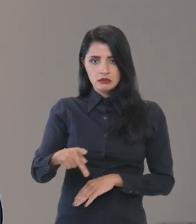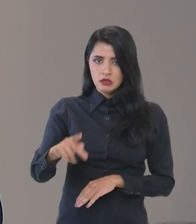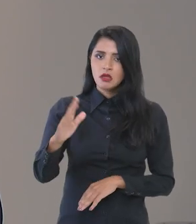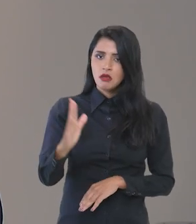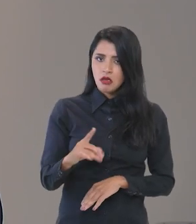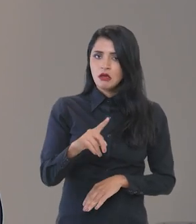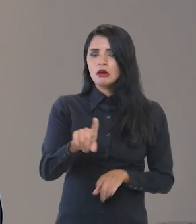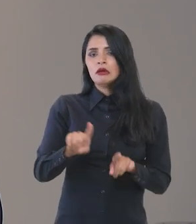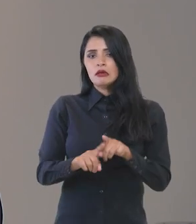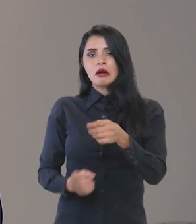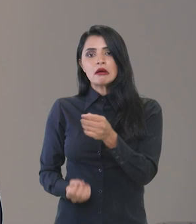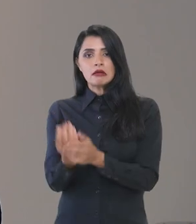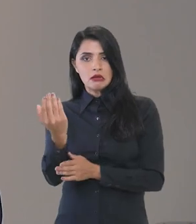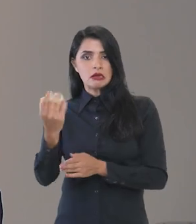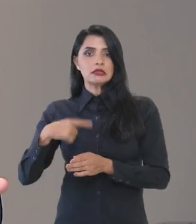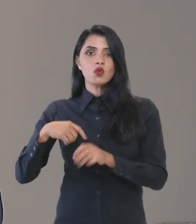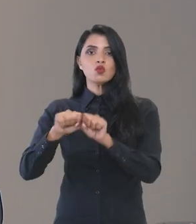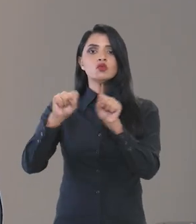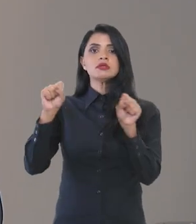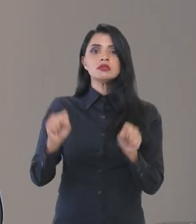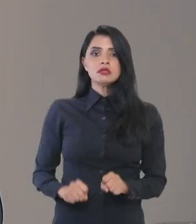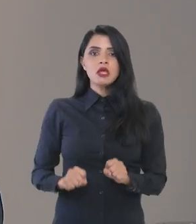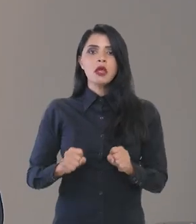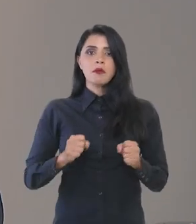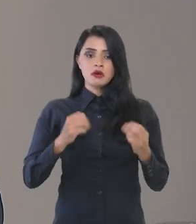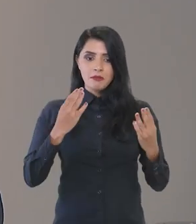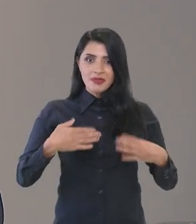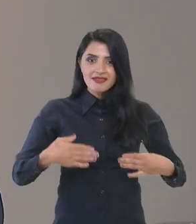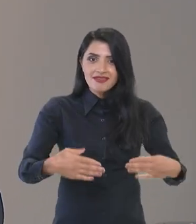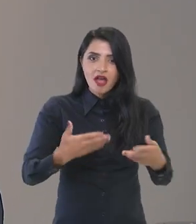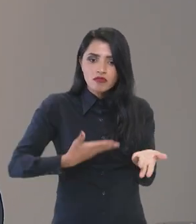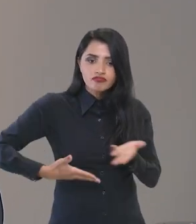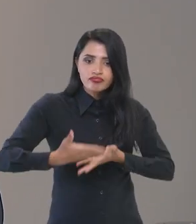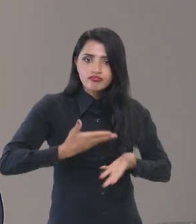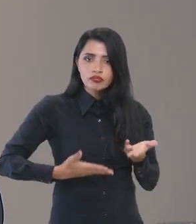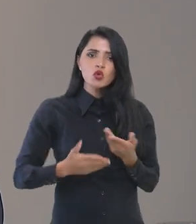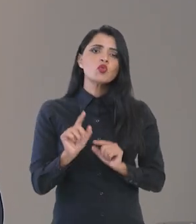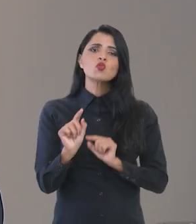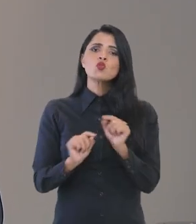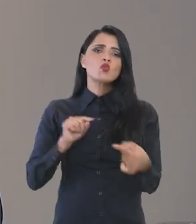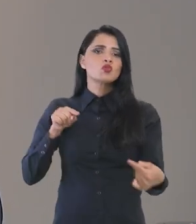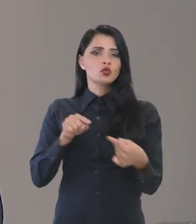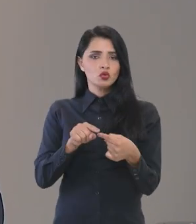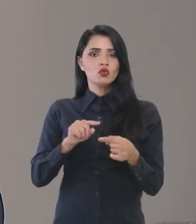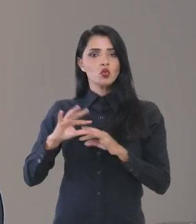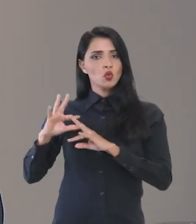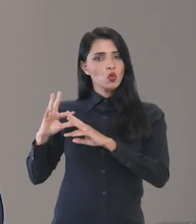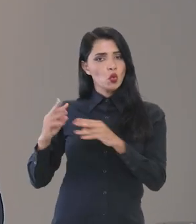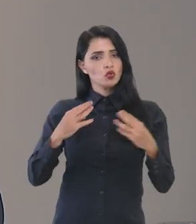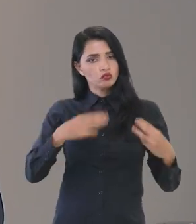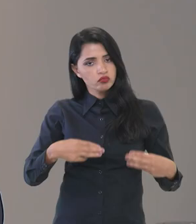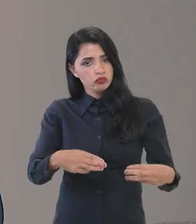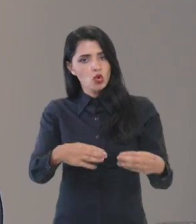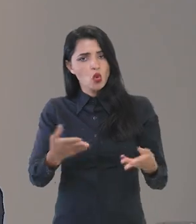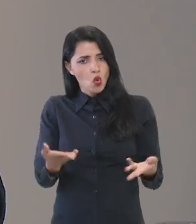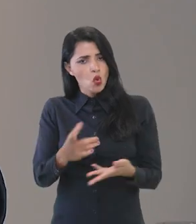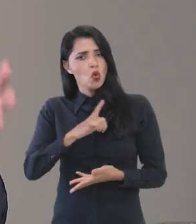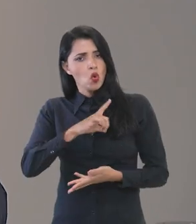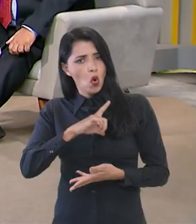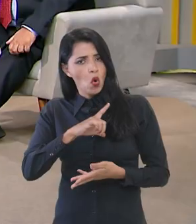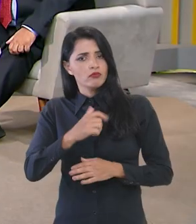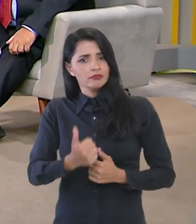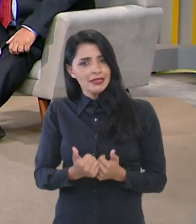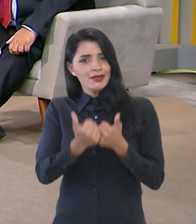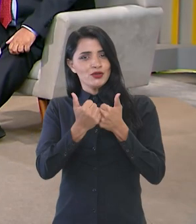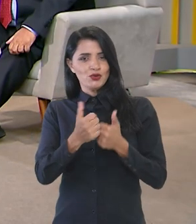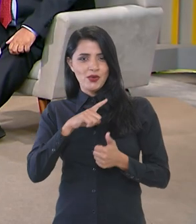República e a criação de um sistema interministerial, em que todos os ministérios têm hoje a sua